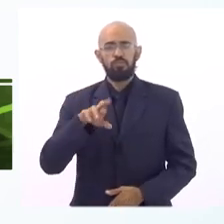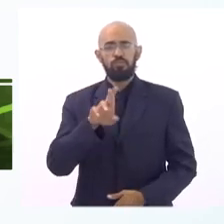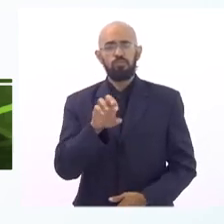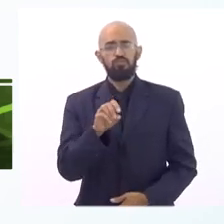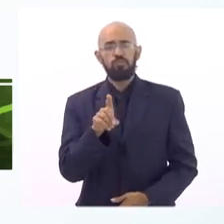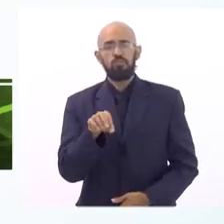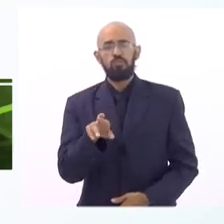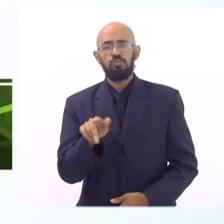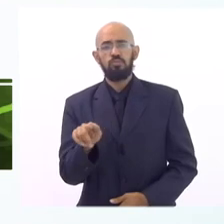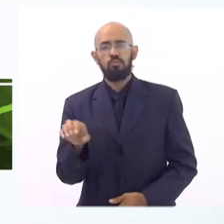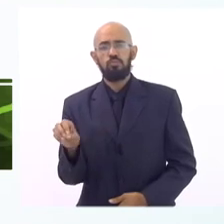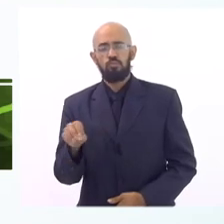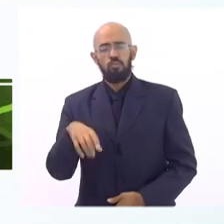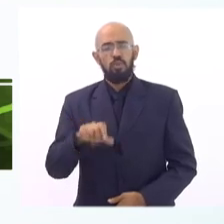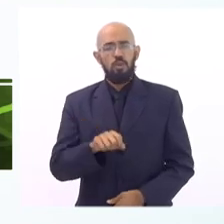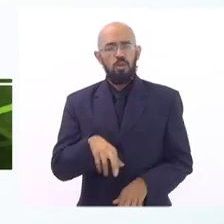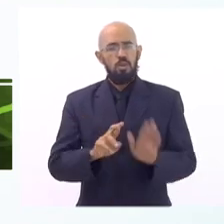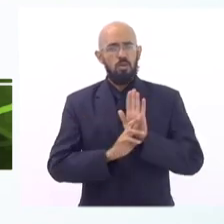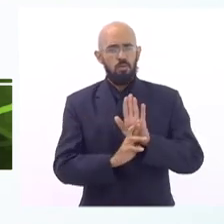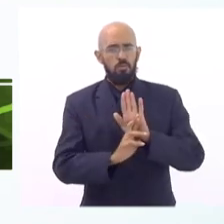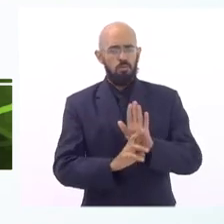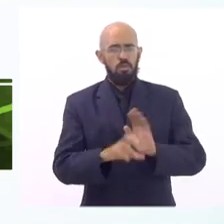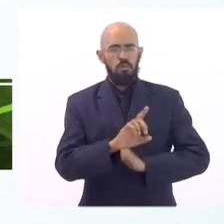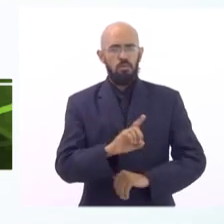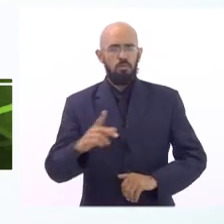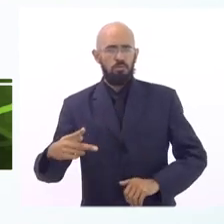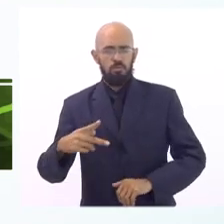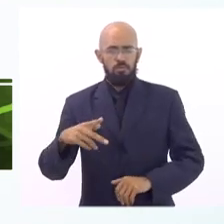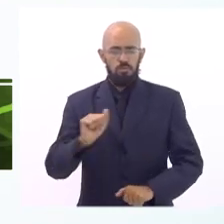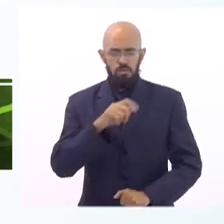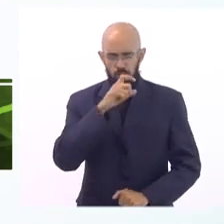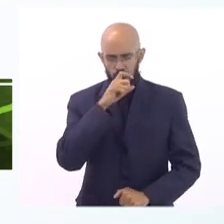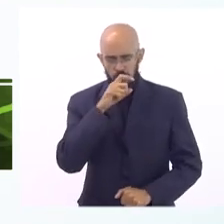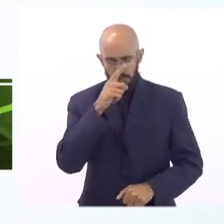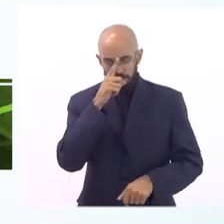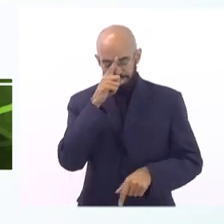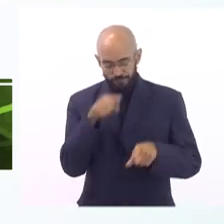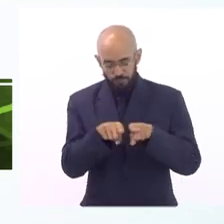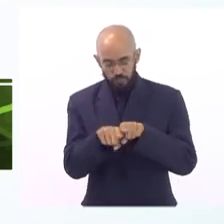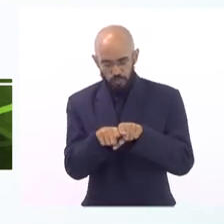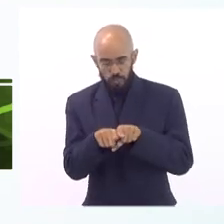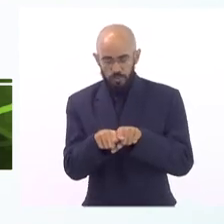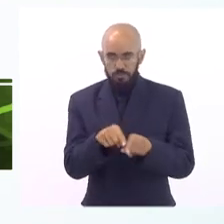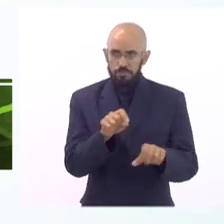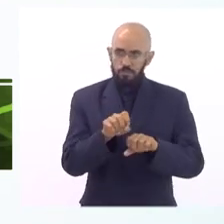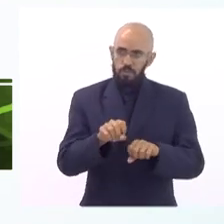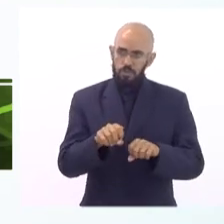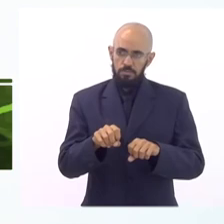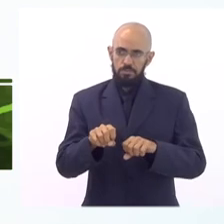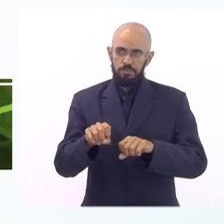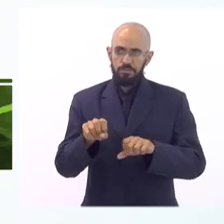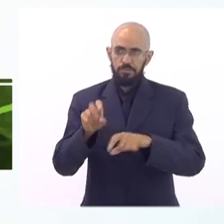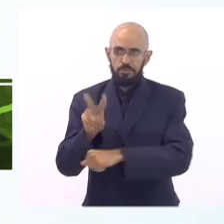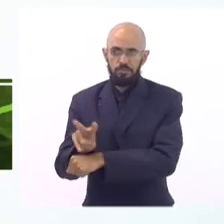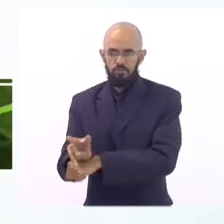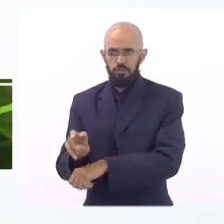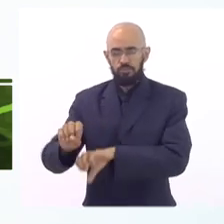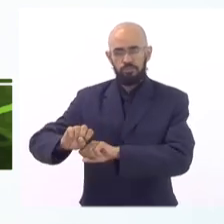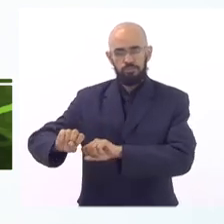representante da Defensoria Pública parceira da luta pelo direito à educação no estado do Rio de Janeiro bom dia bom